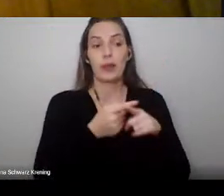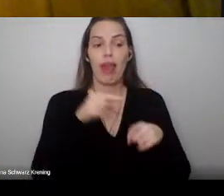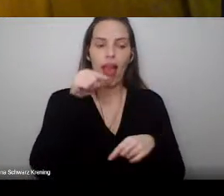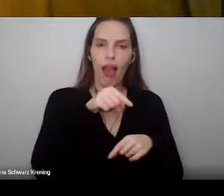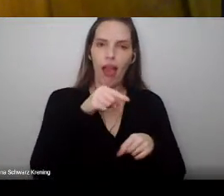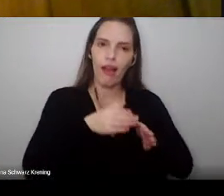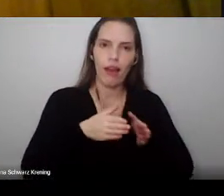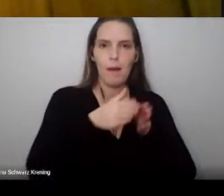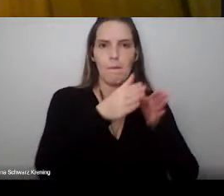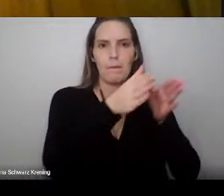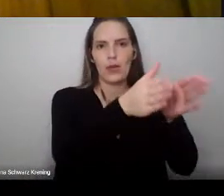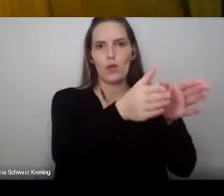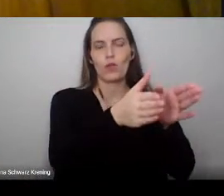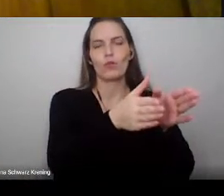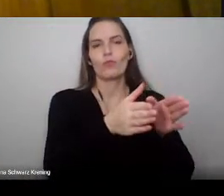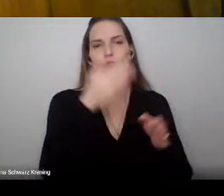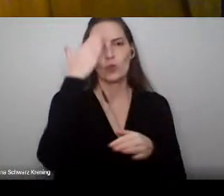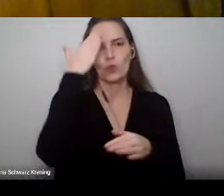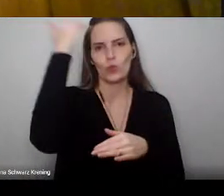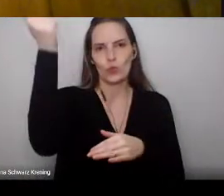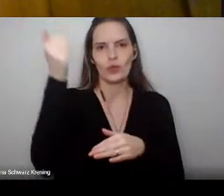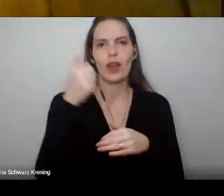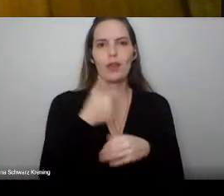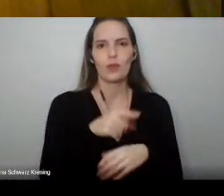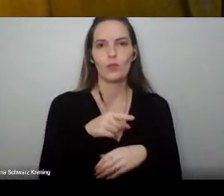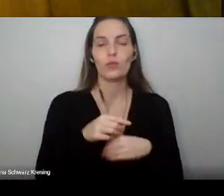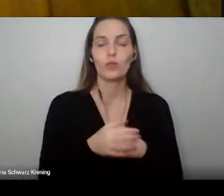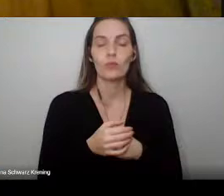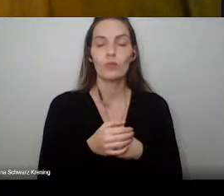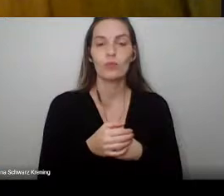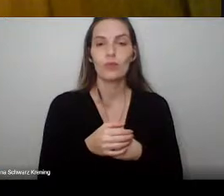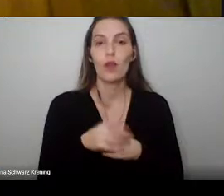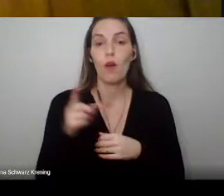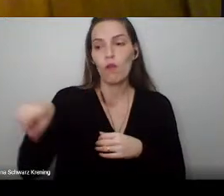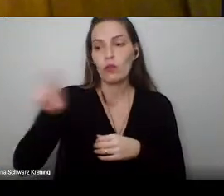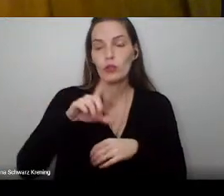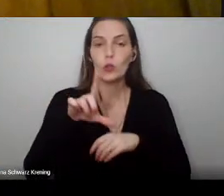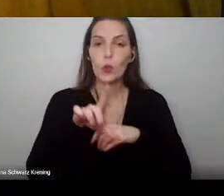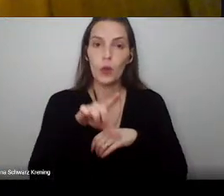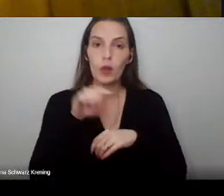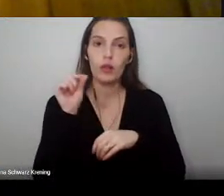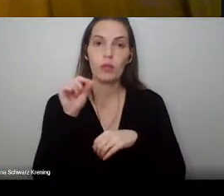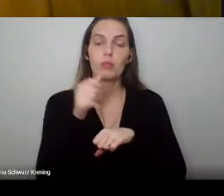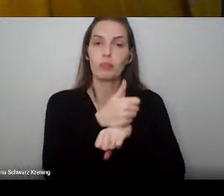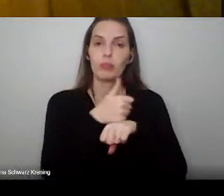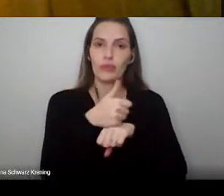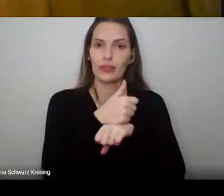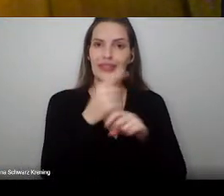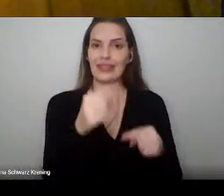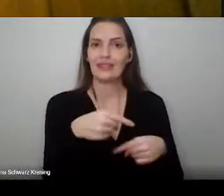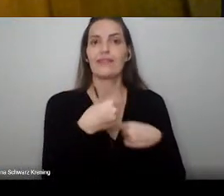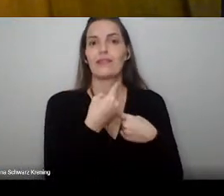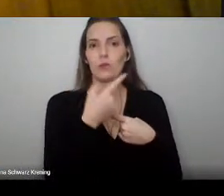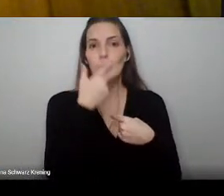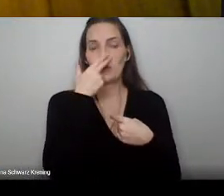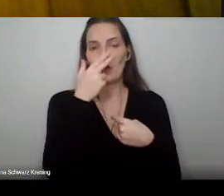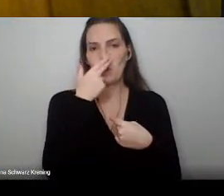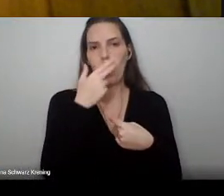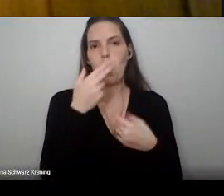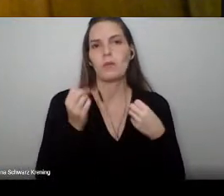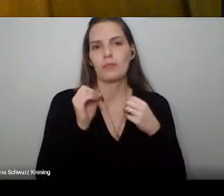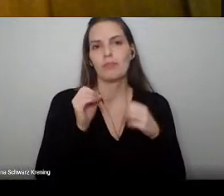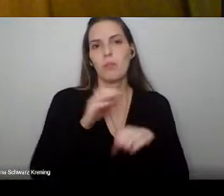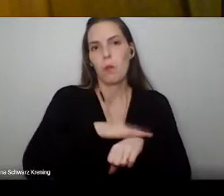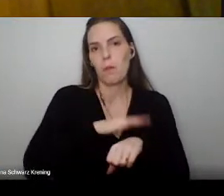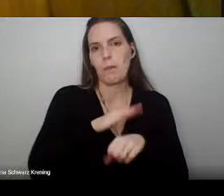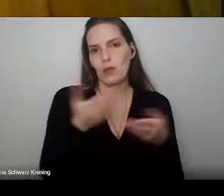Vocês escolheram uma profissão desafiadora, como também já foi dito aqui hoje nessa cerimônia, para gestão